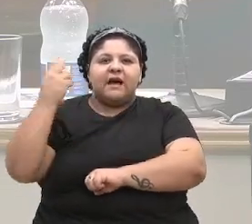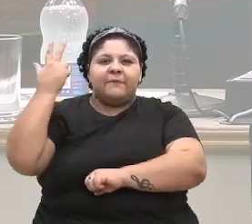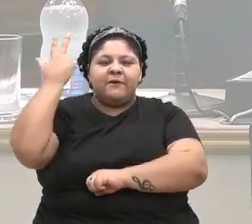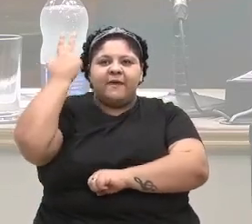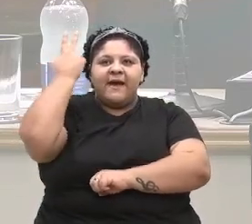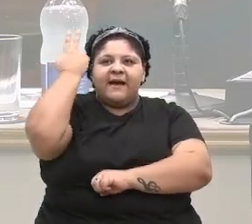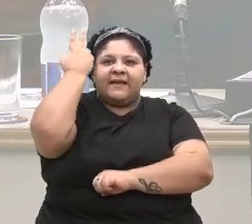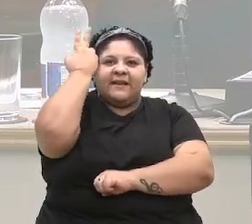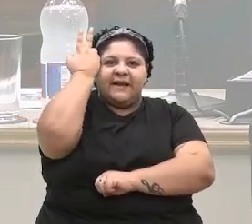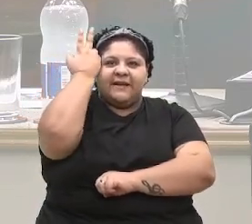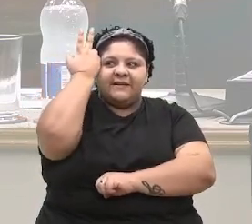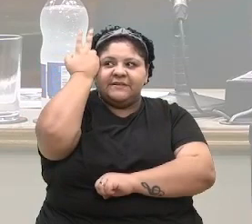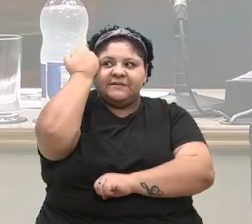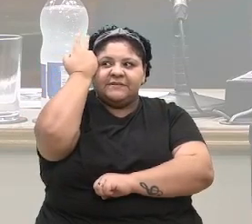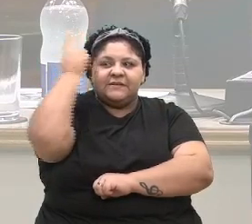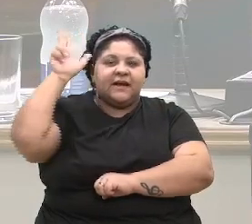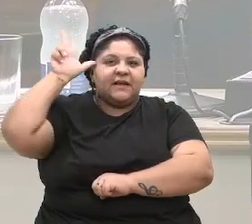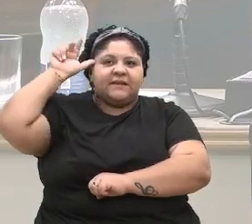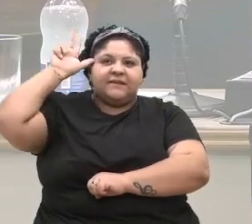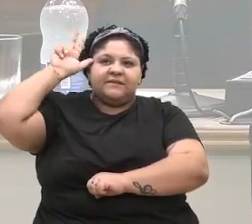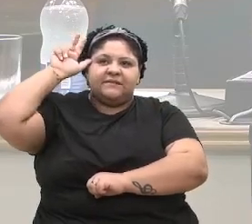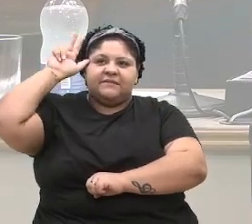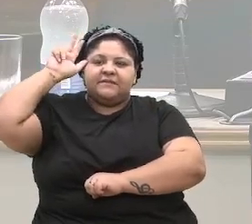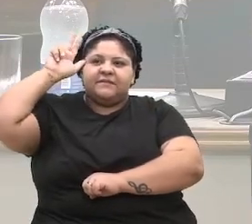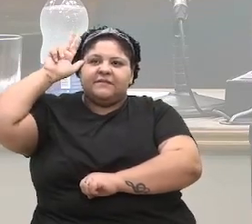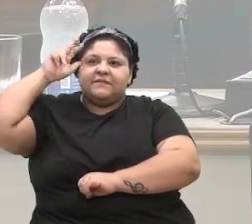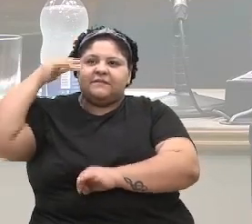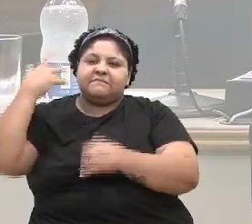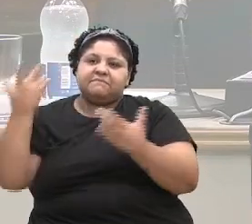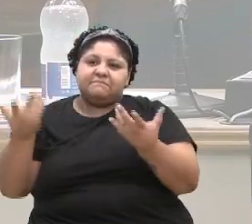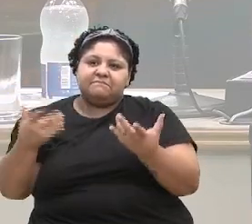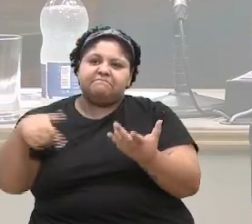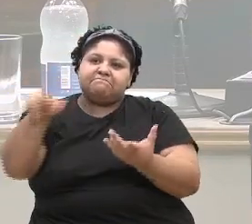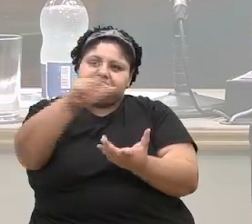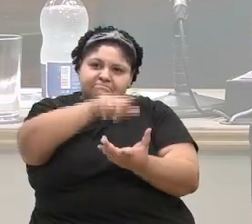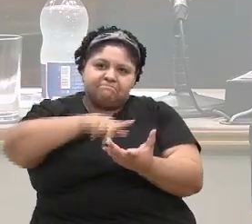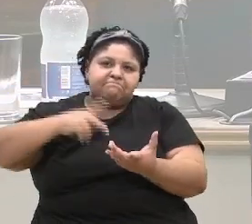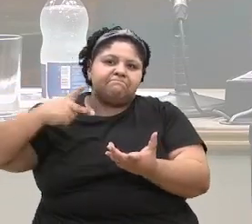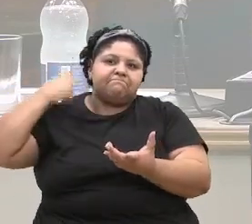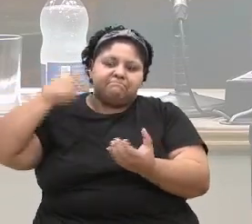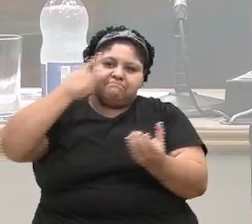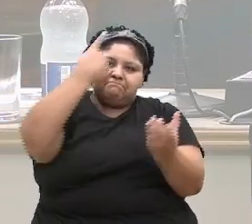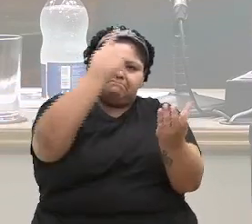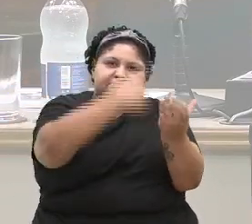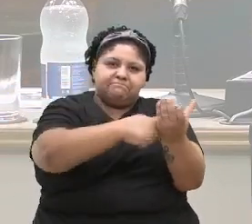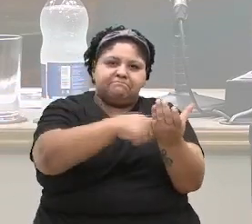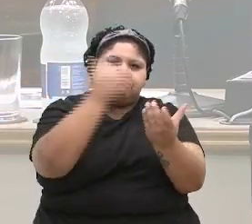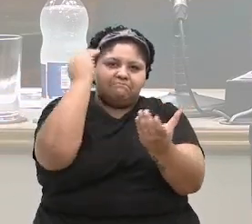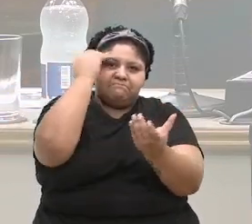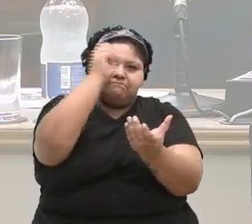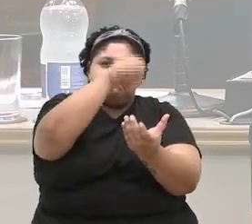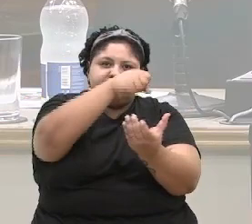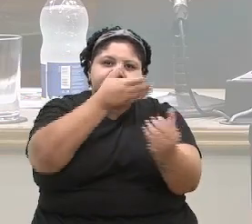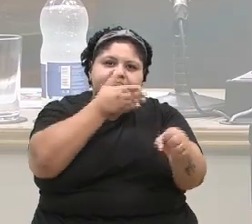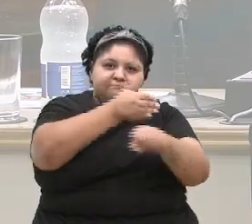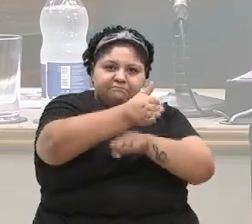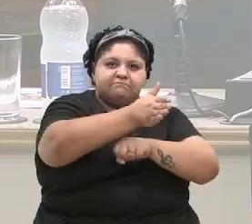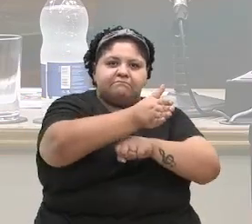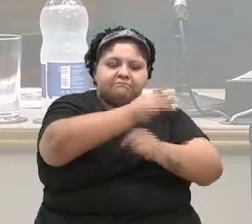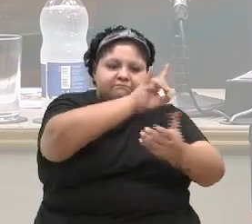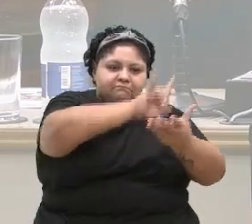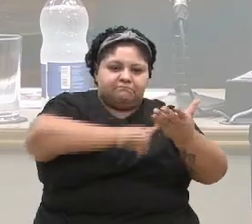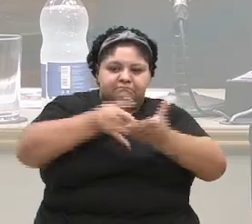é mais que urgente essa casa, se os nobres pares concordarem e entenderem que sim, aprovar essa moção de